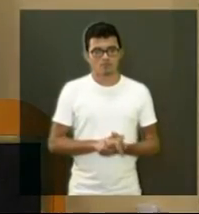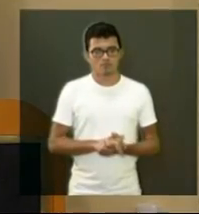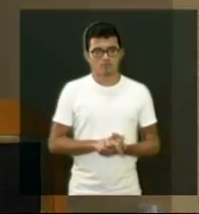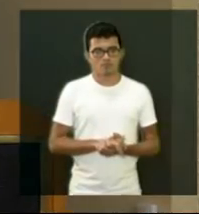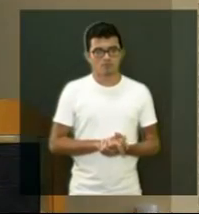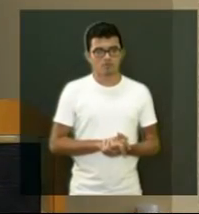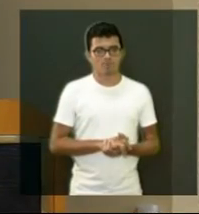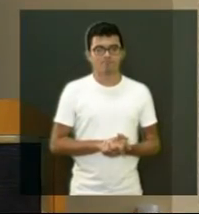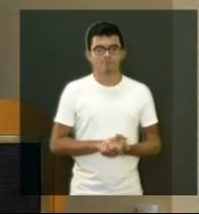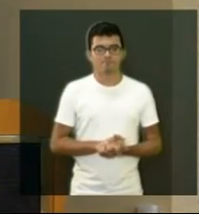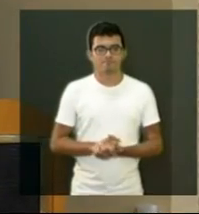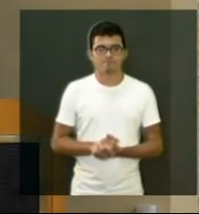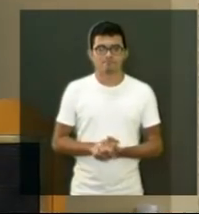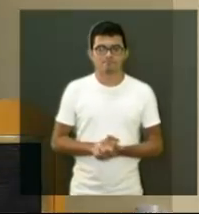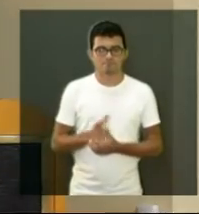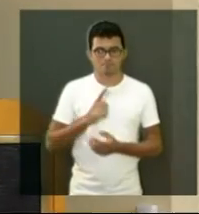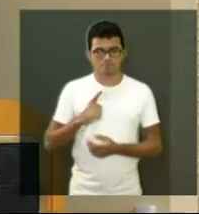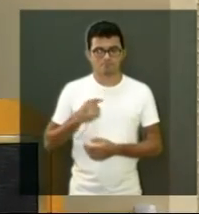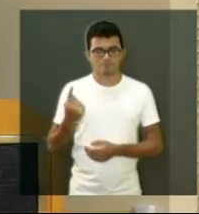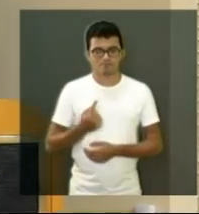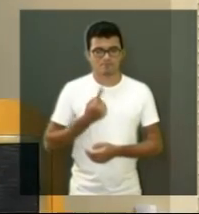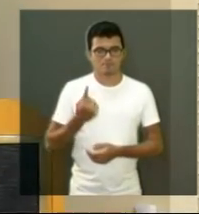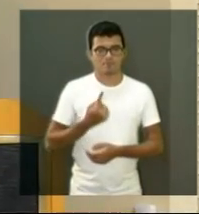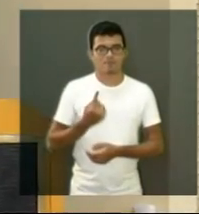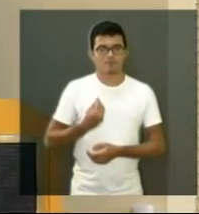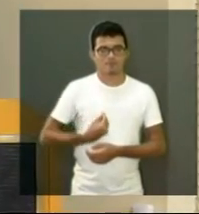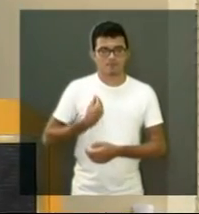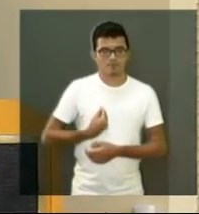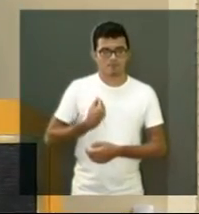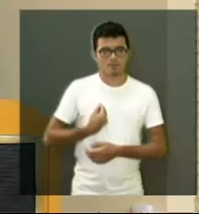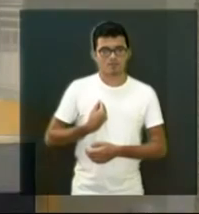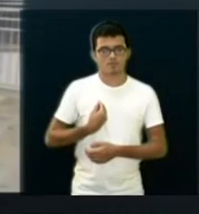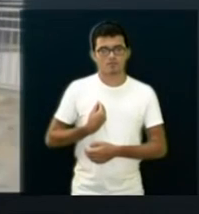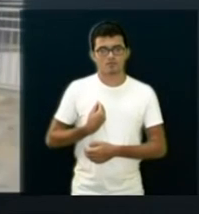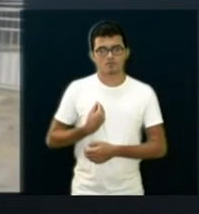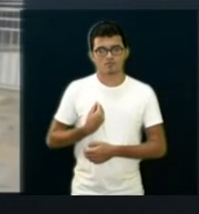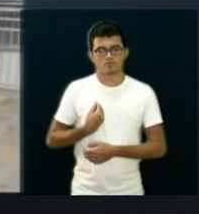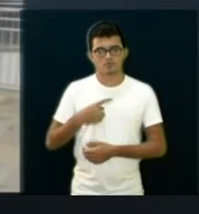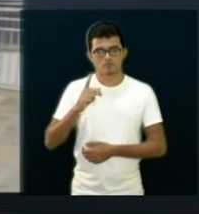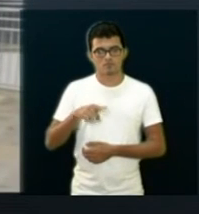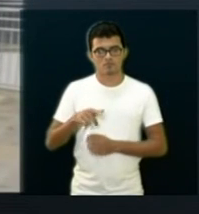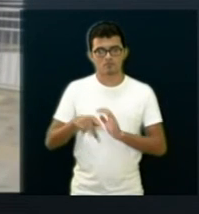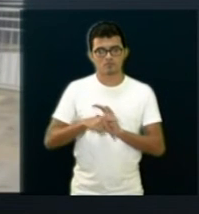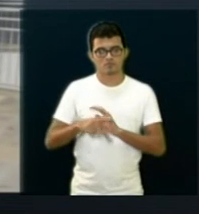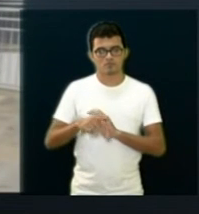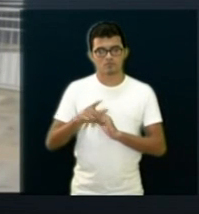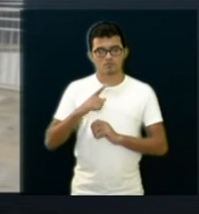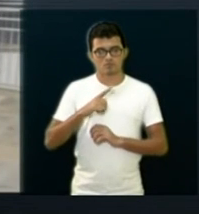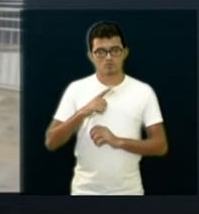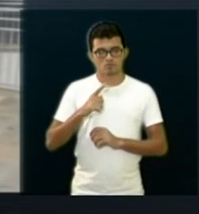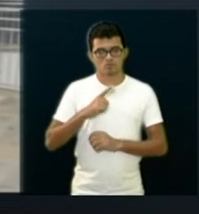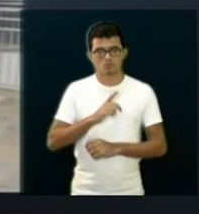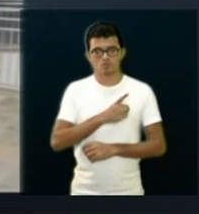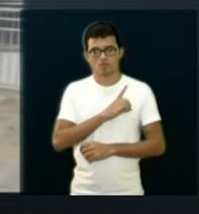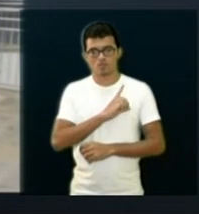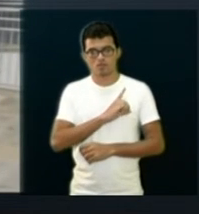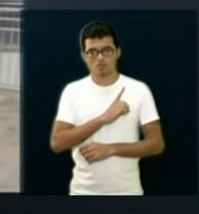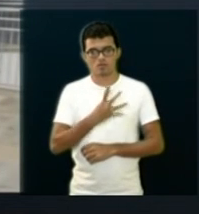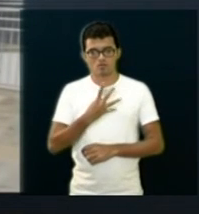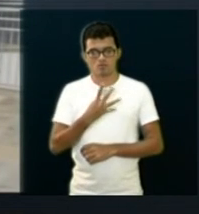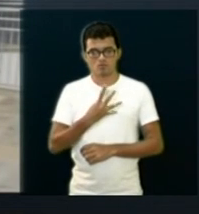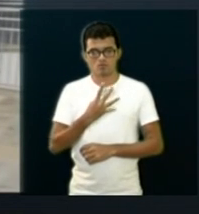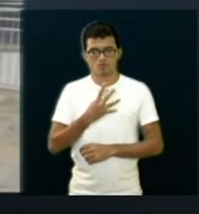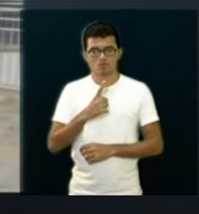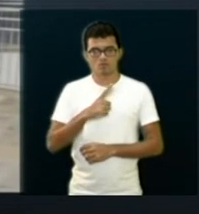também tivemos a oportunidade de estar na passagem de solenidade do cargo de delegado da 4ª Delegacia do